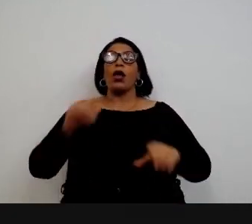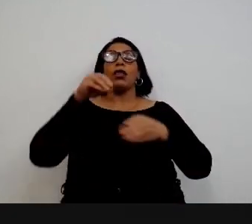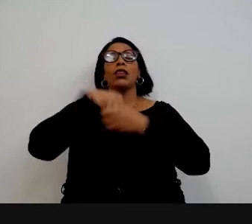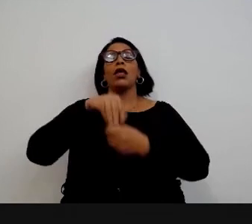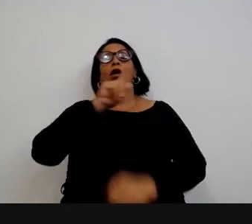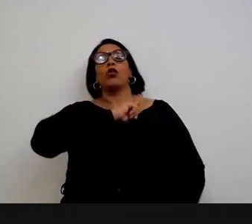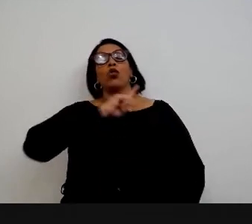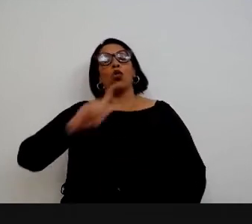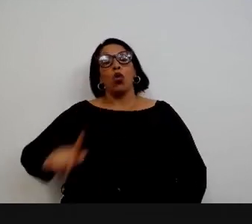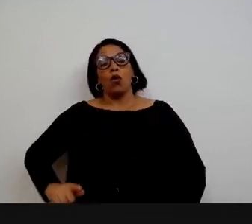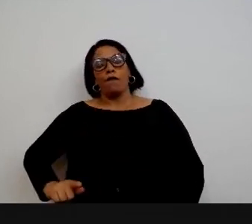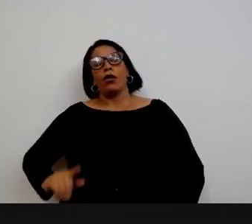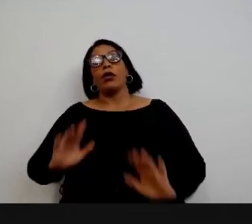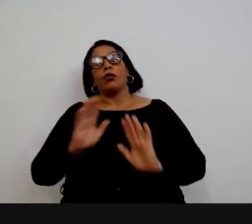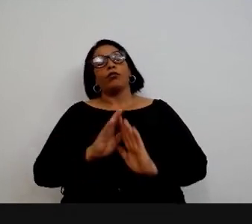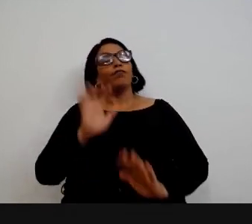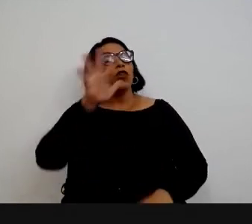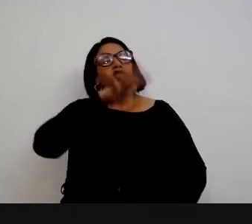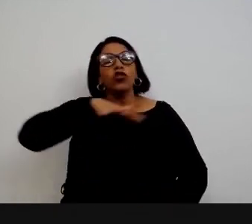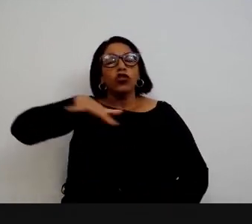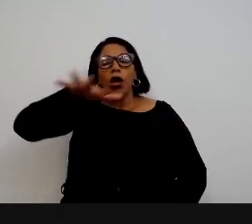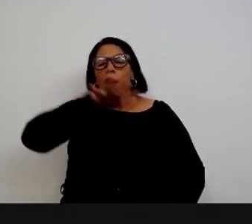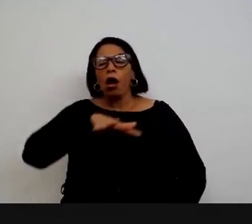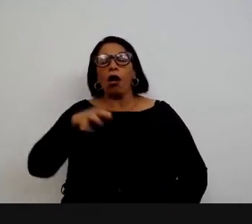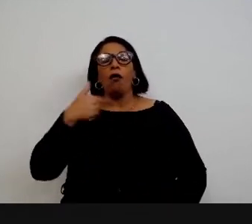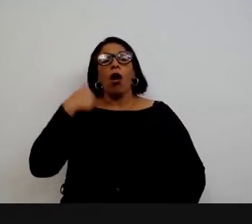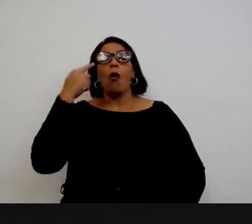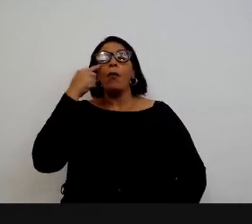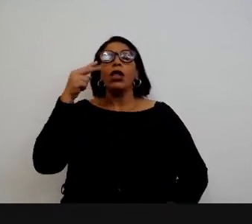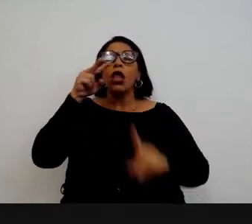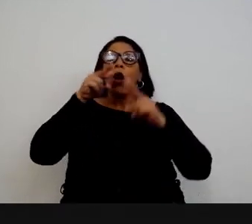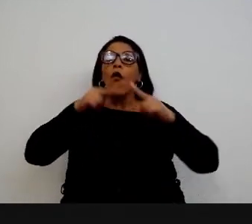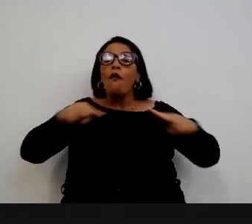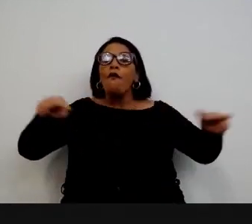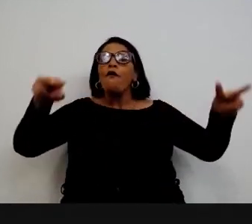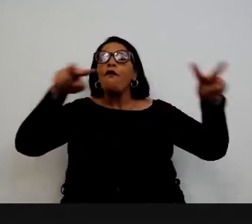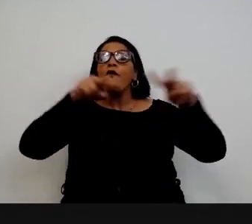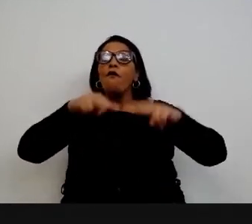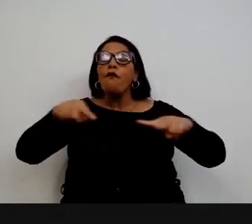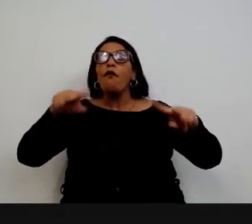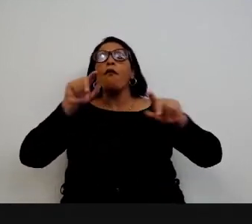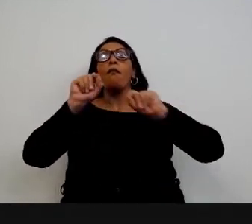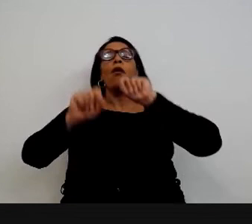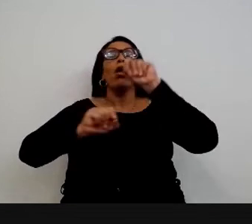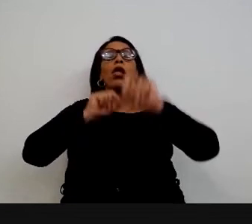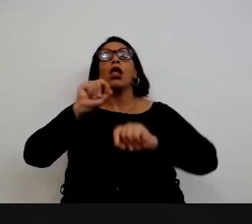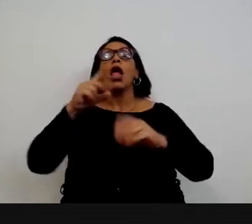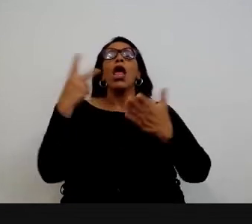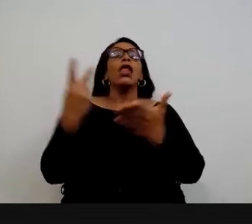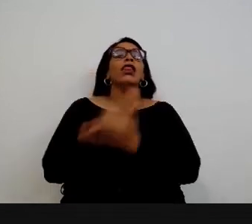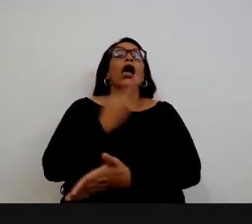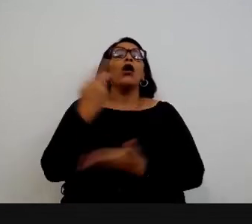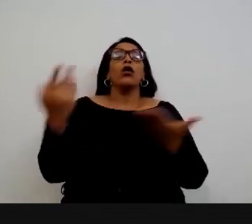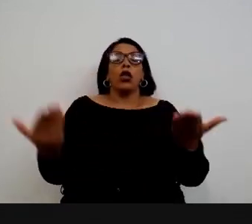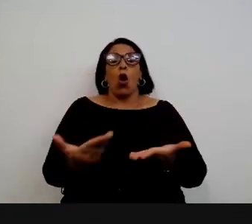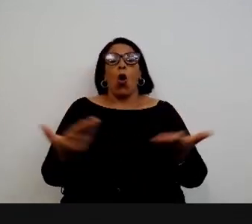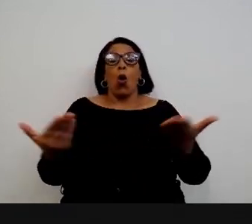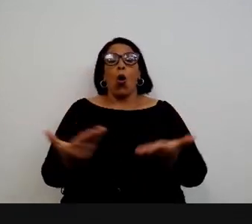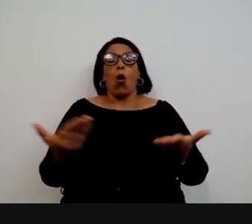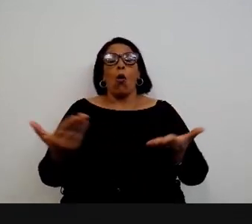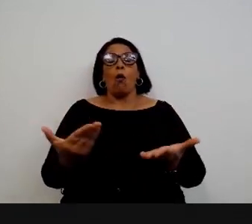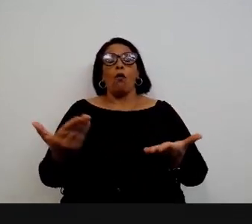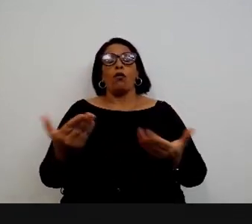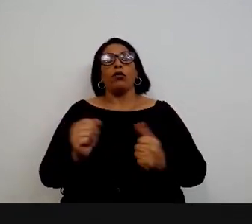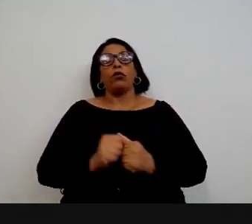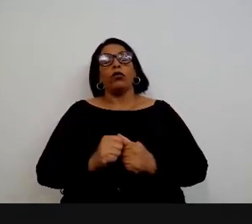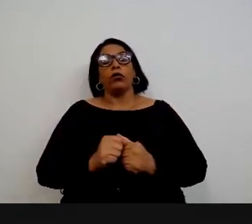governo no estado como um todo esse olhar que você trouxe aqui também para o que está acontecendo com